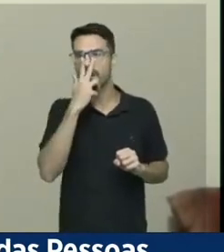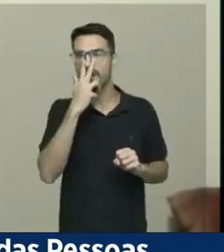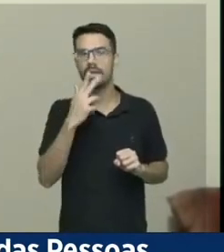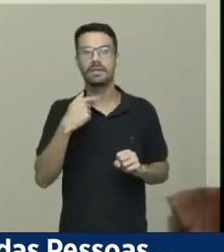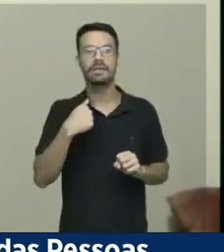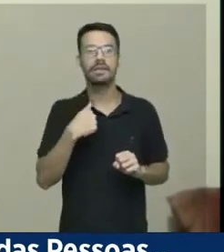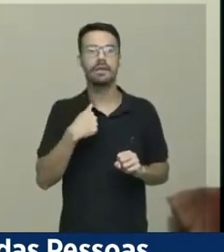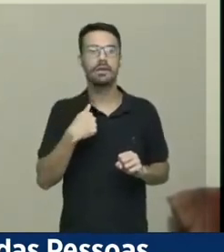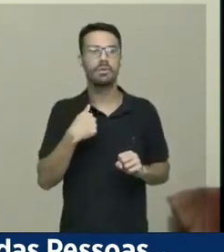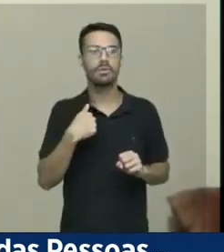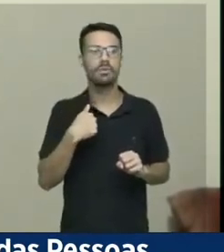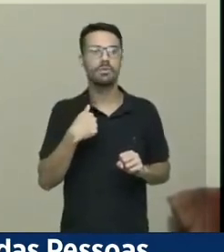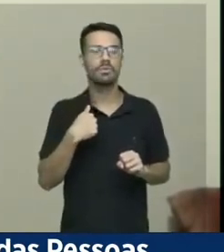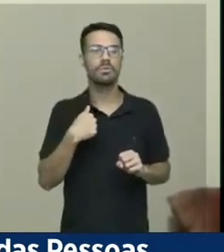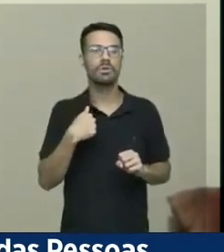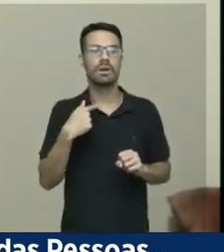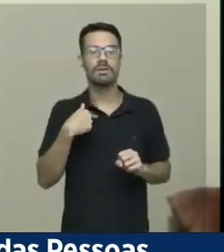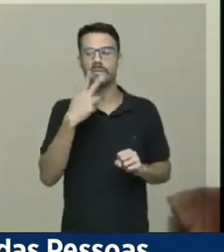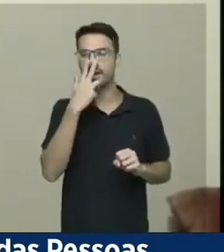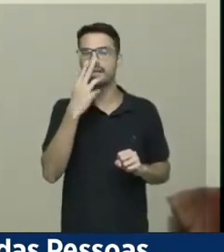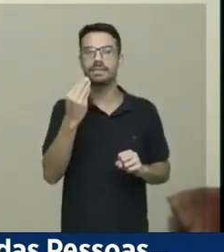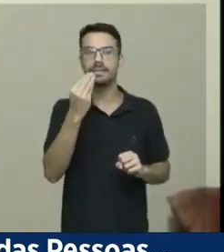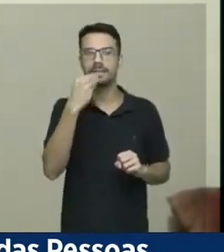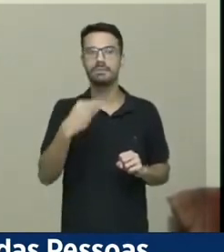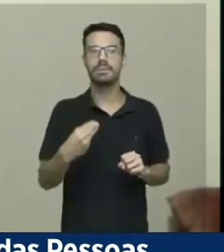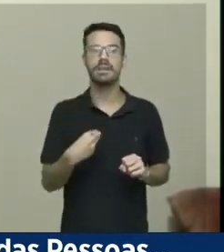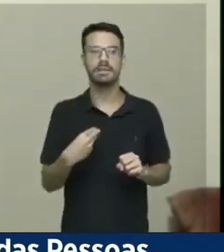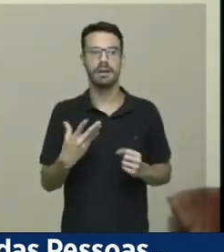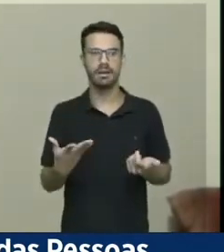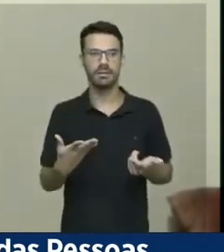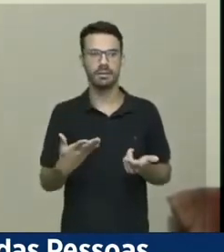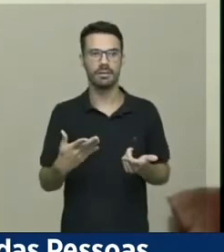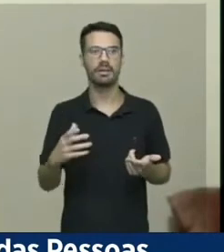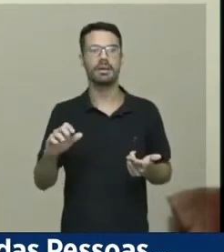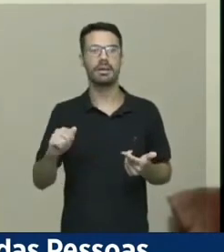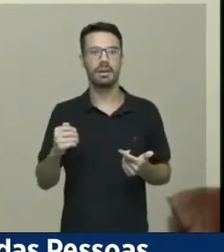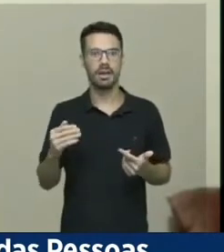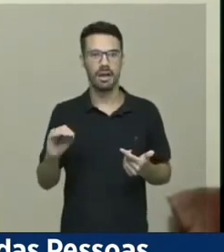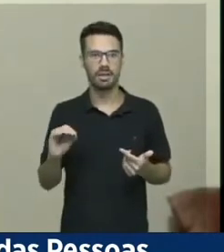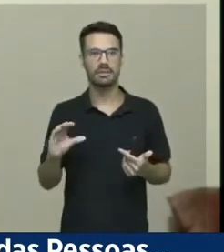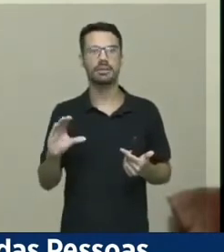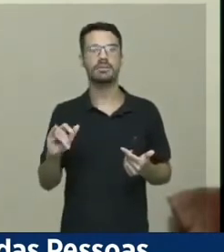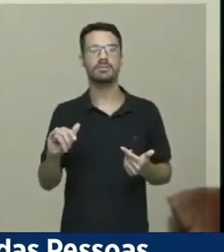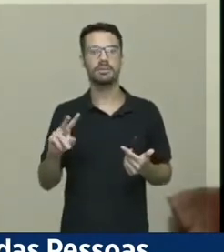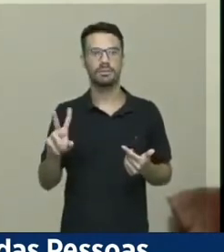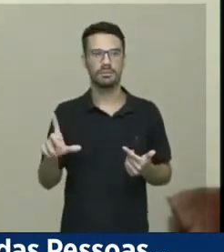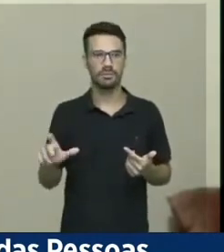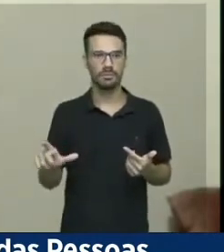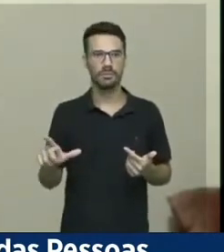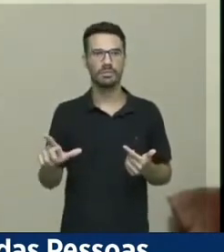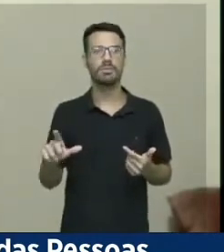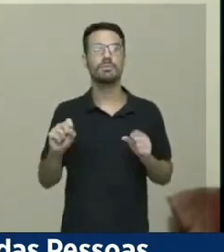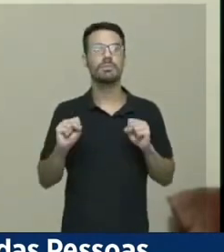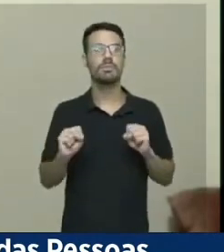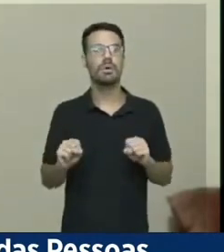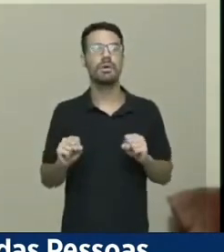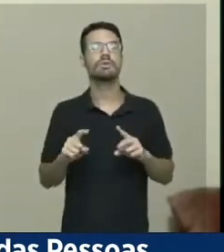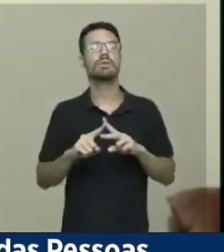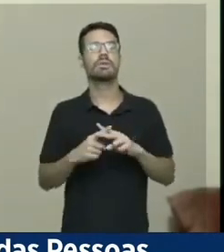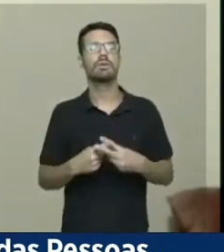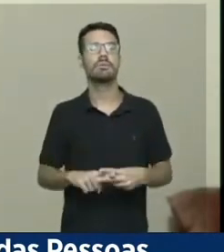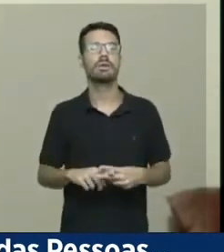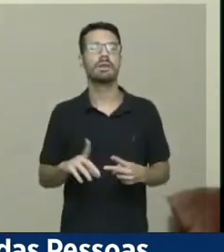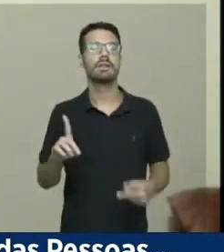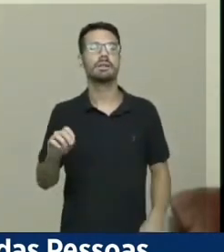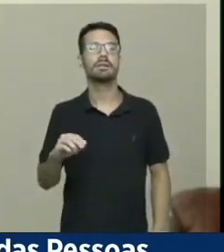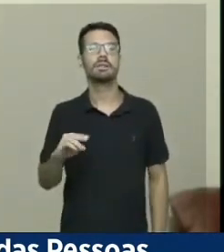inteligência. Para mim. Porque, evidentemente, que a ação civil pública pode buscar, sim, uma reparação de danos,